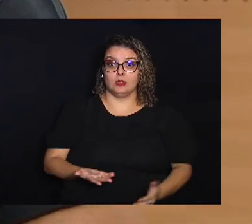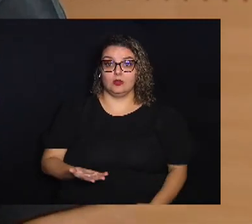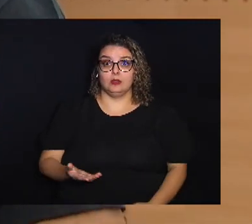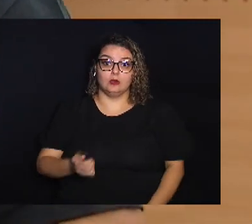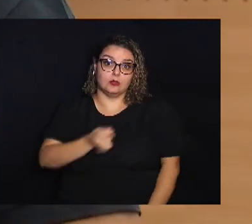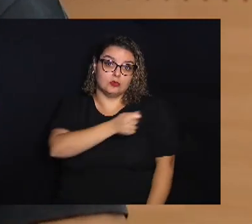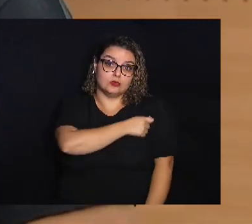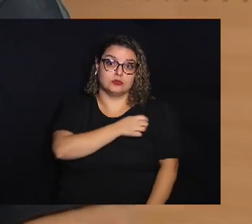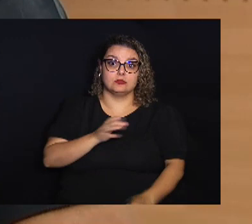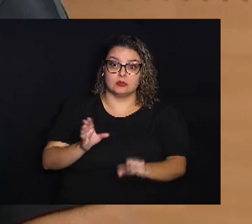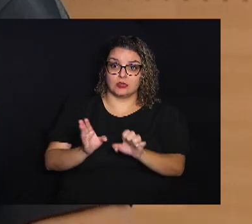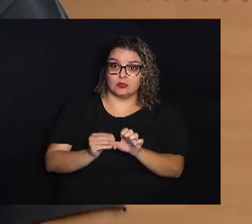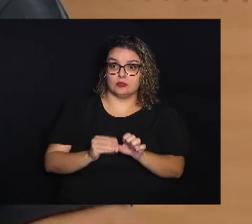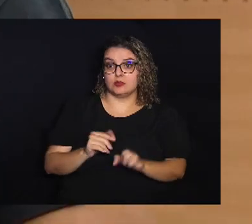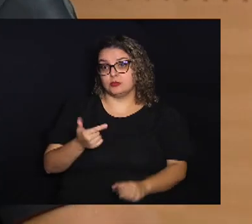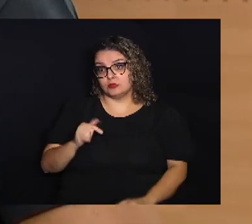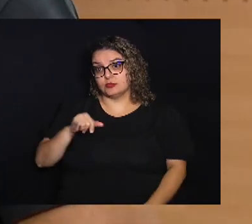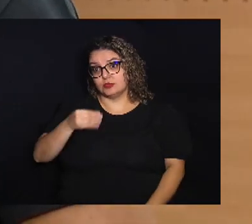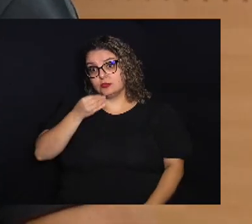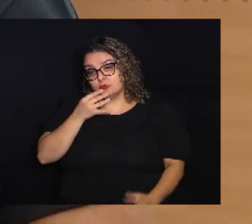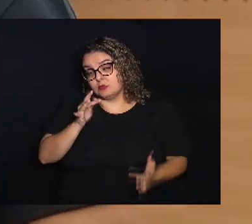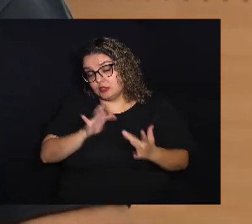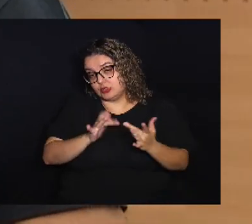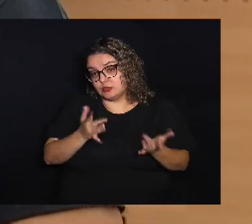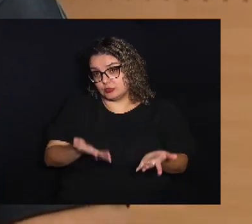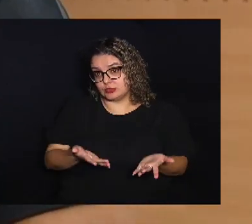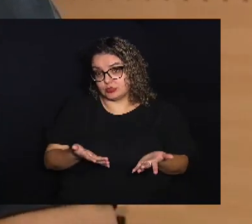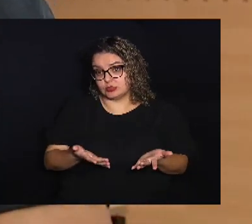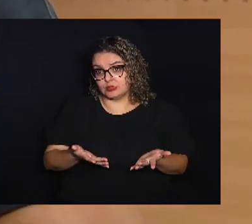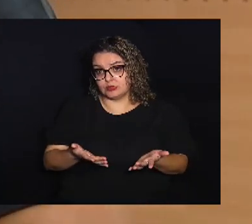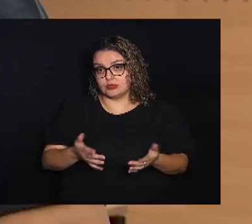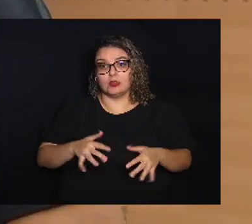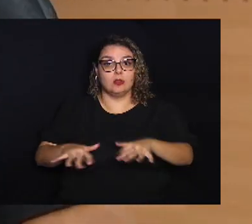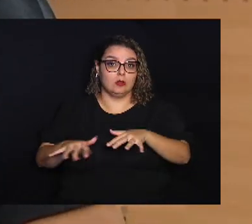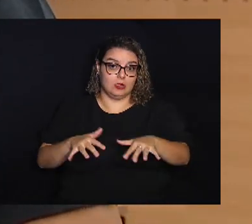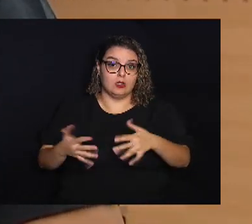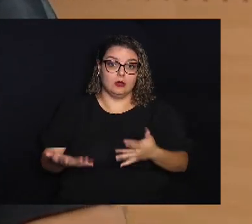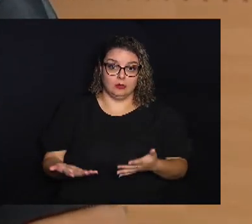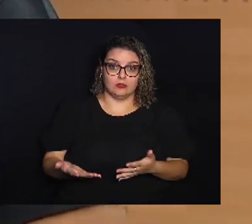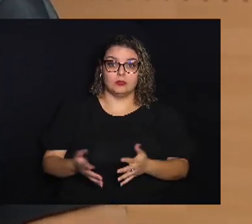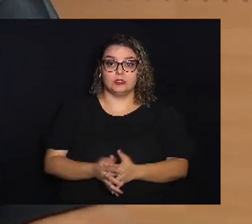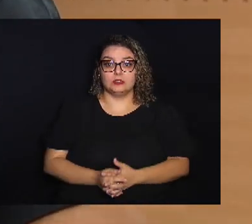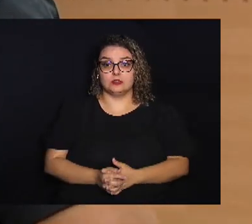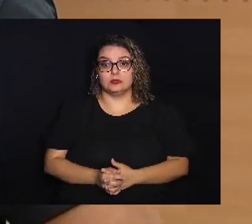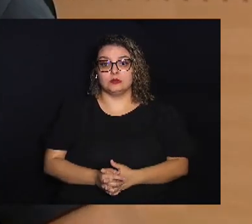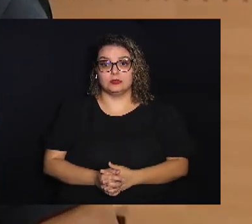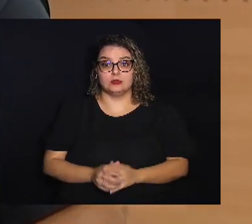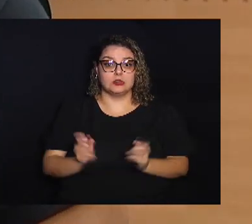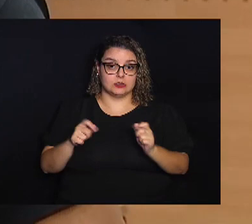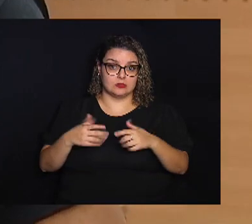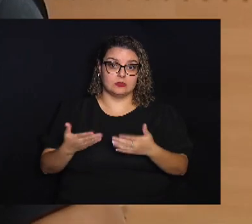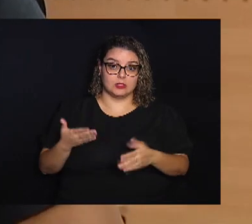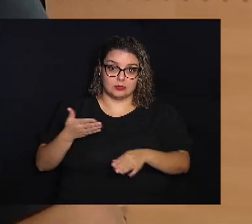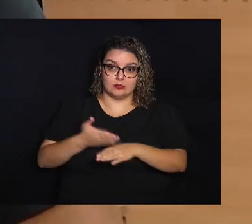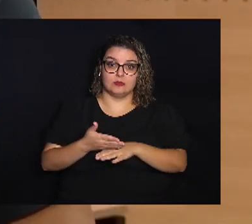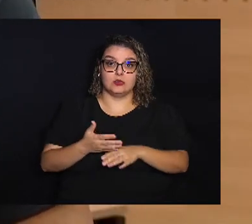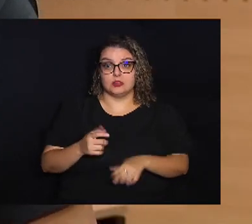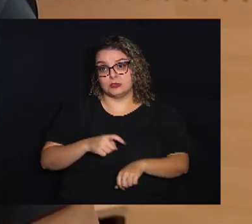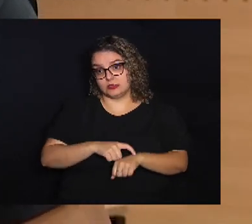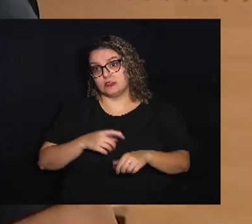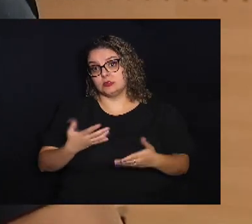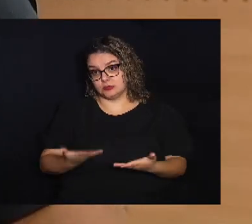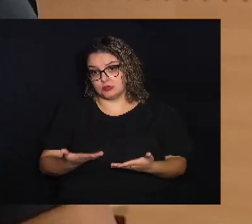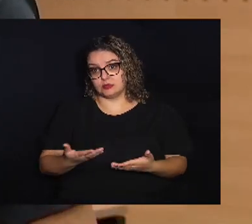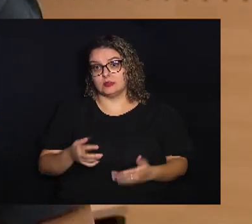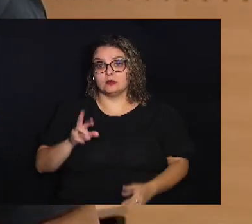oportunidade De ter esse contato Com esse movimento Com essa possibilidade De participar desse momento Por